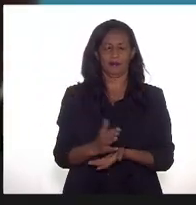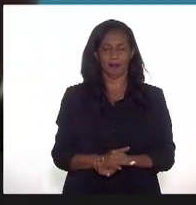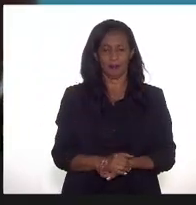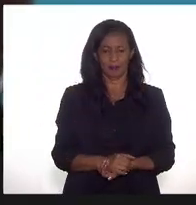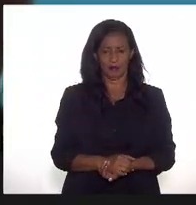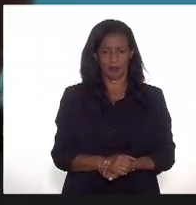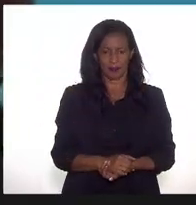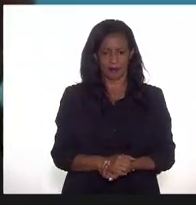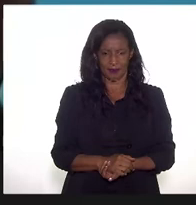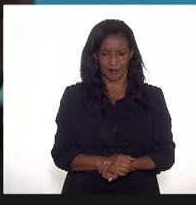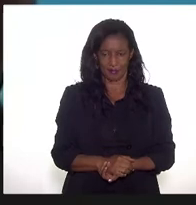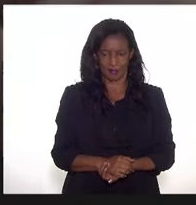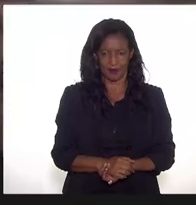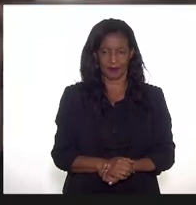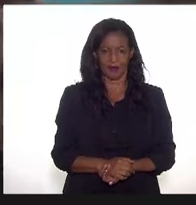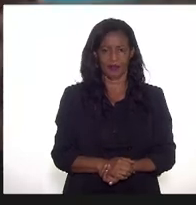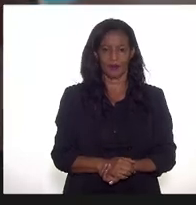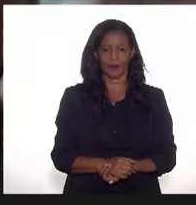deputado.